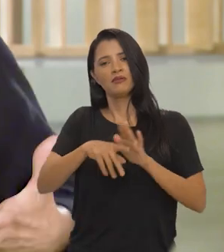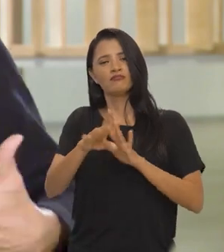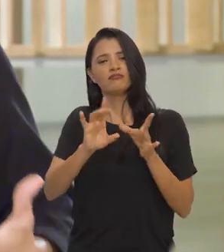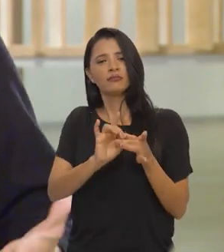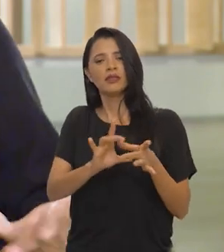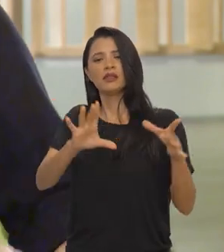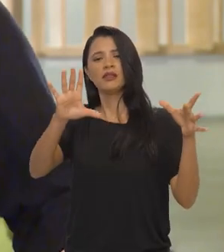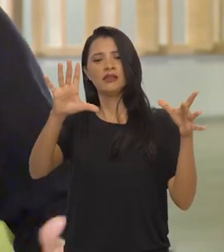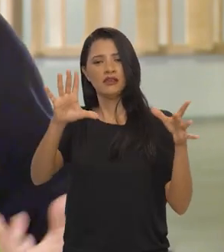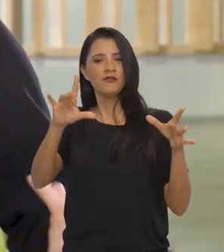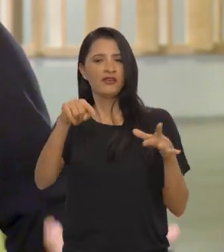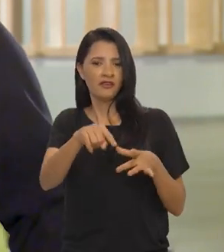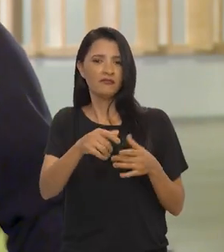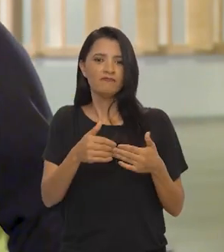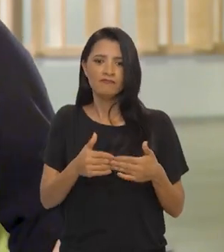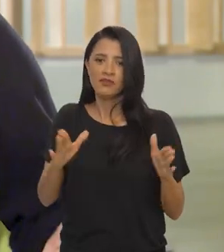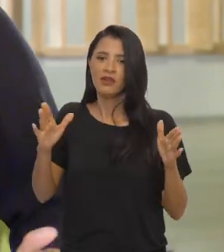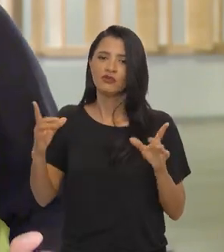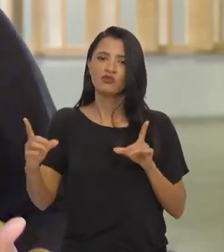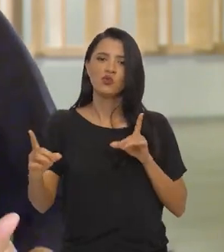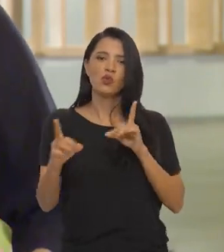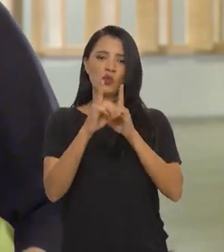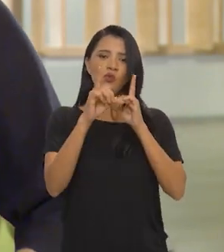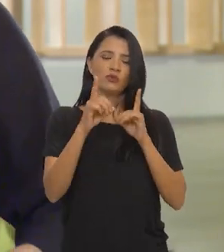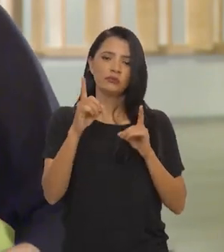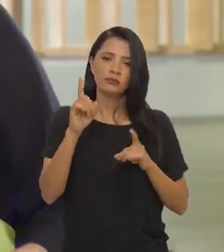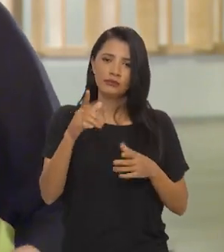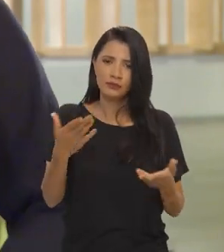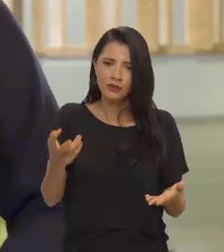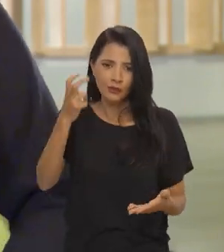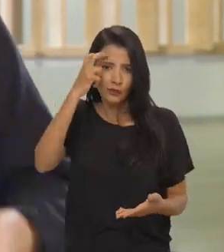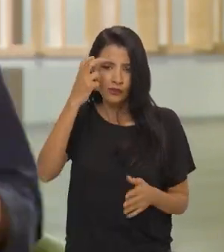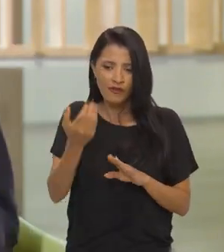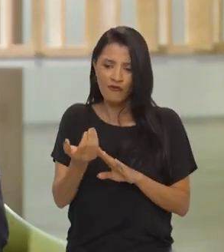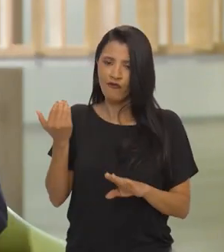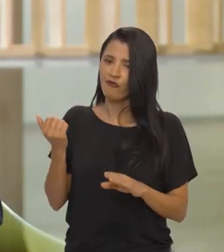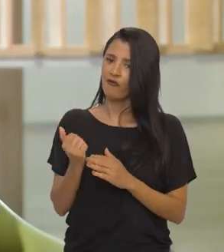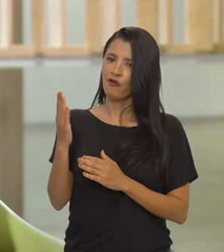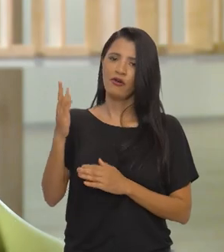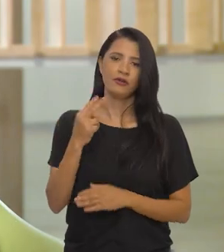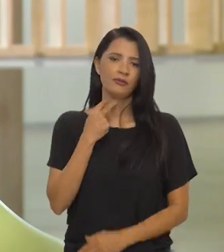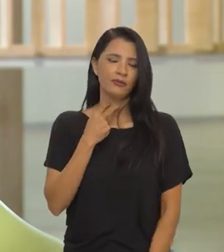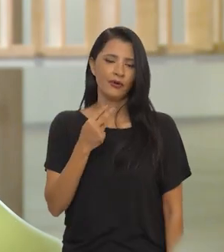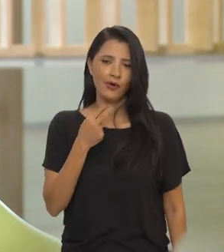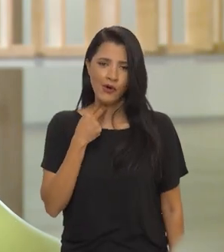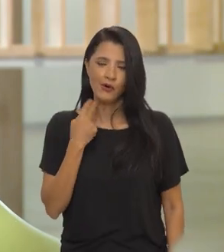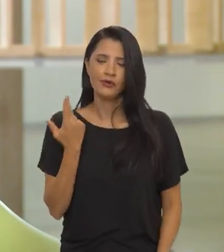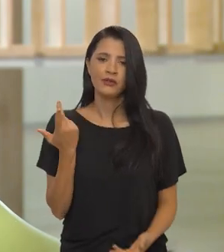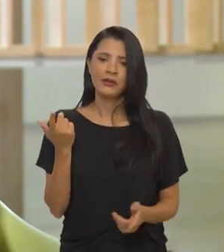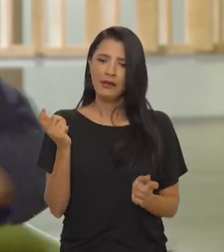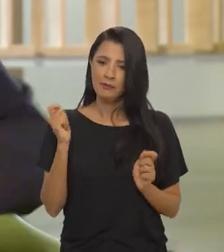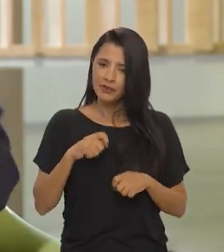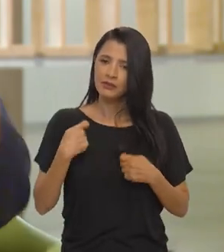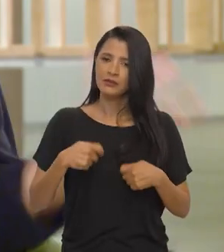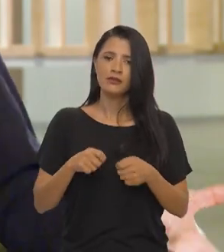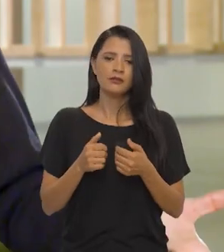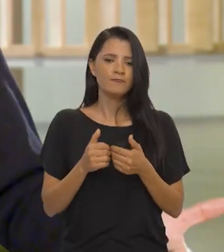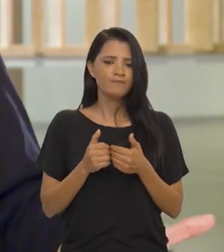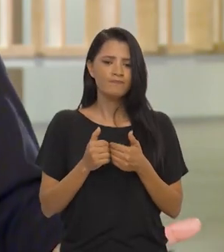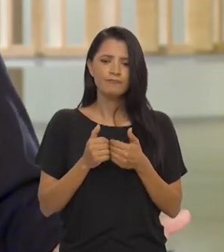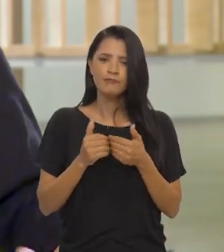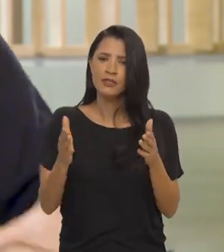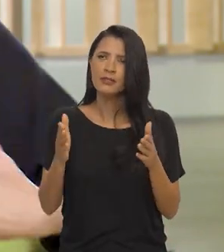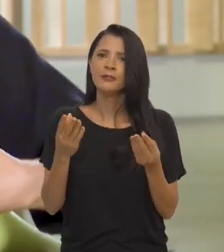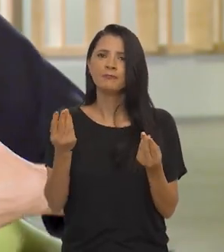esse espaço livre e aberto de encontro. Então a cultura não pode ficar de fora de abrir